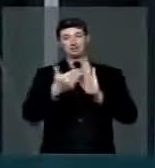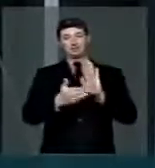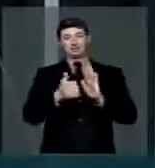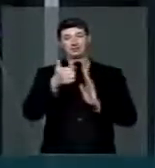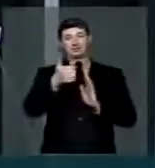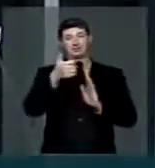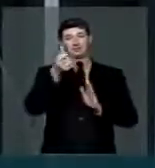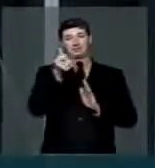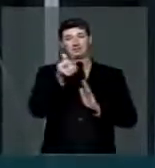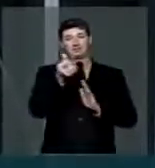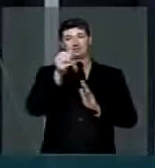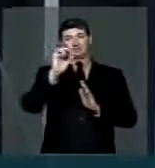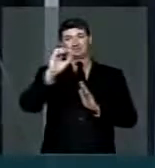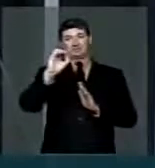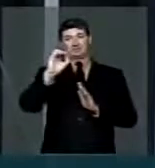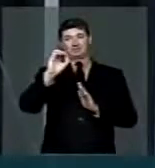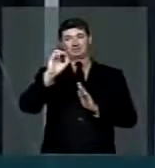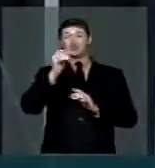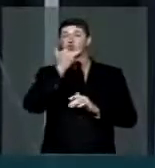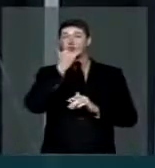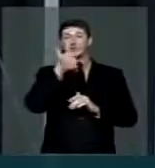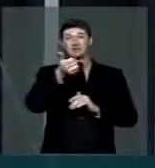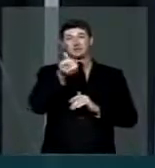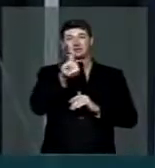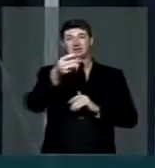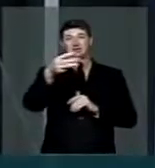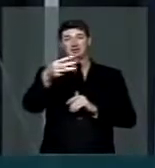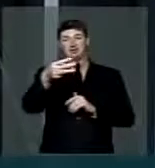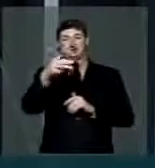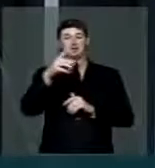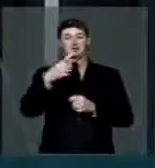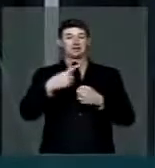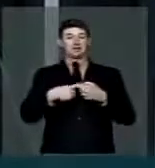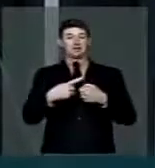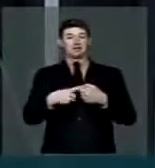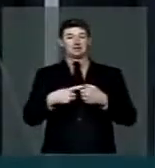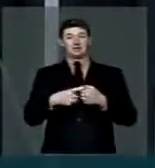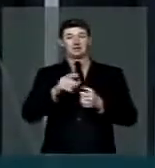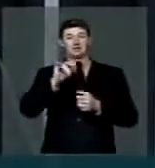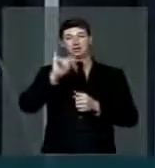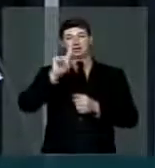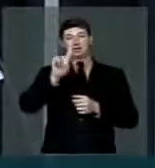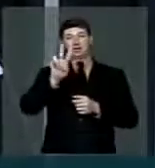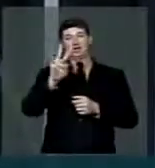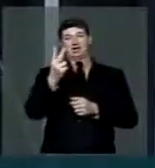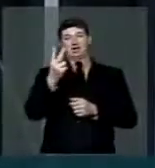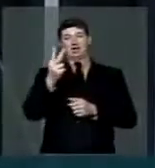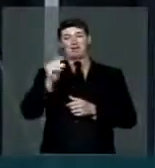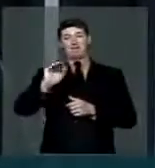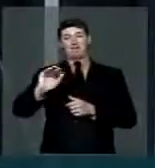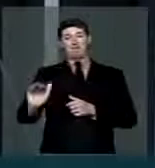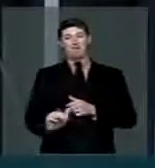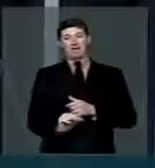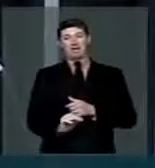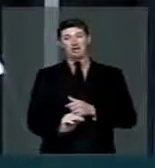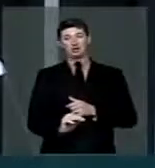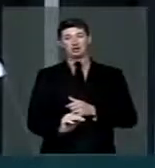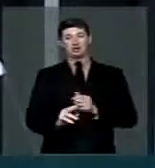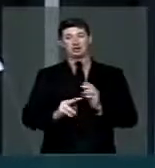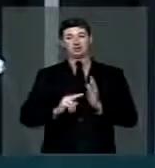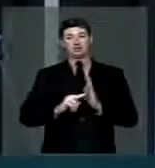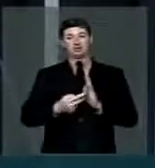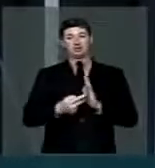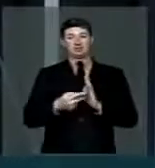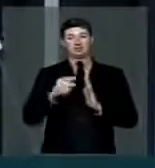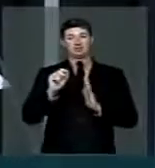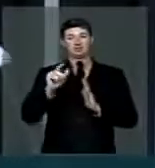163 municípios com IDH baixo. Isso corresponde